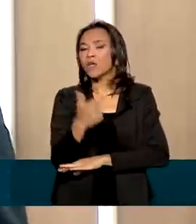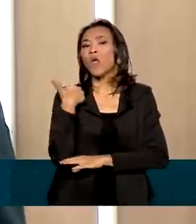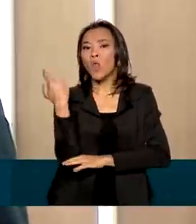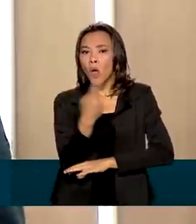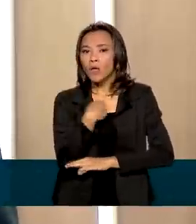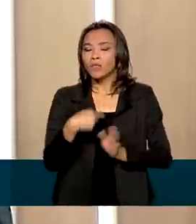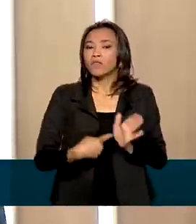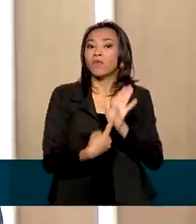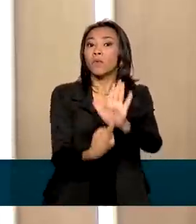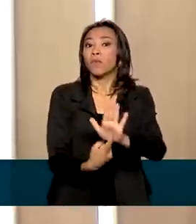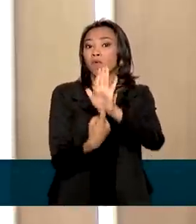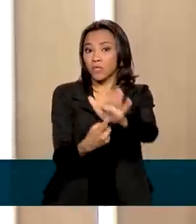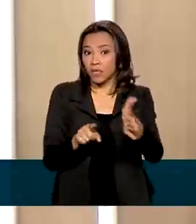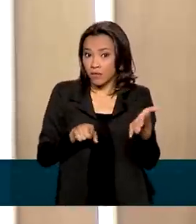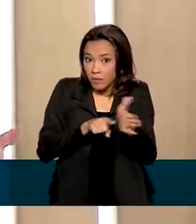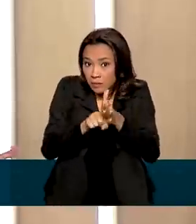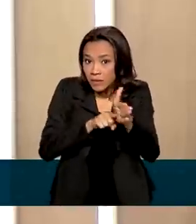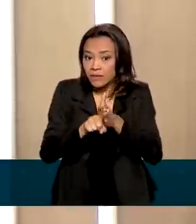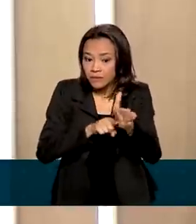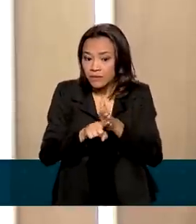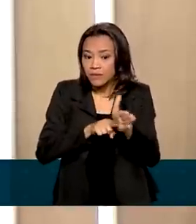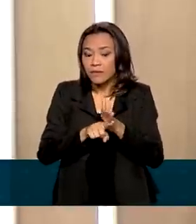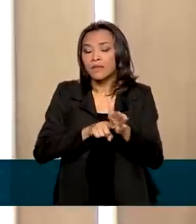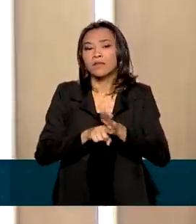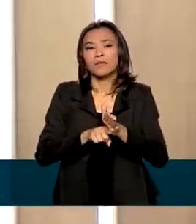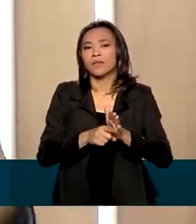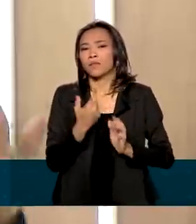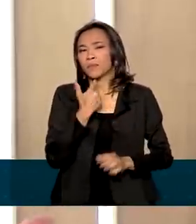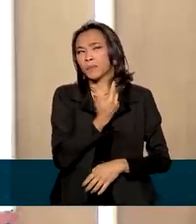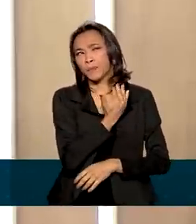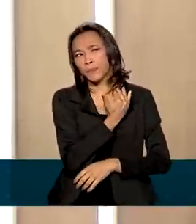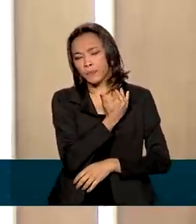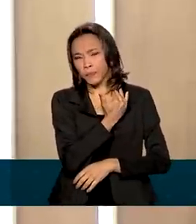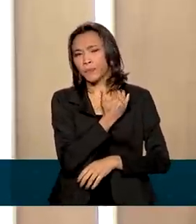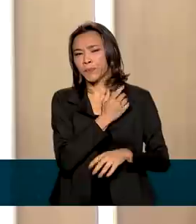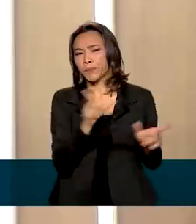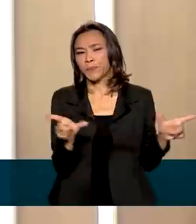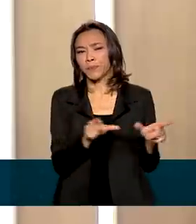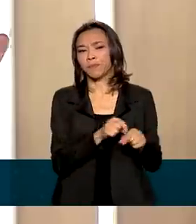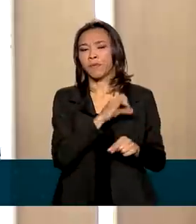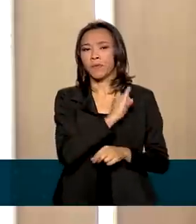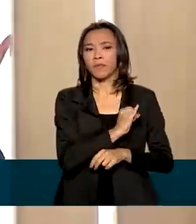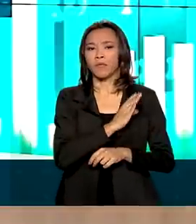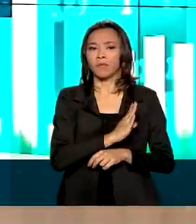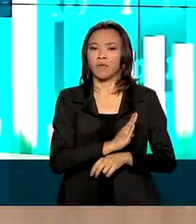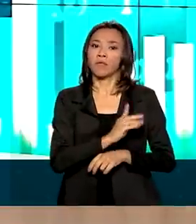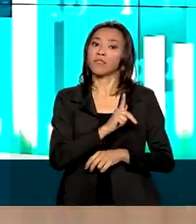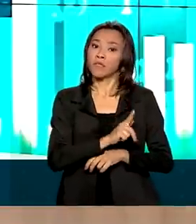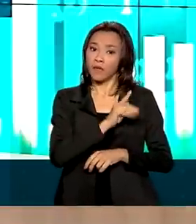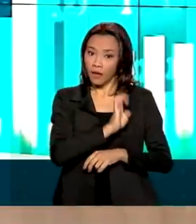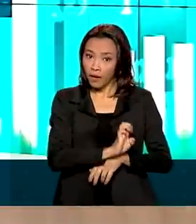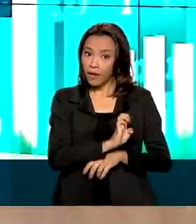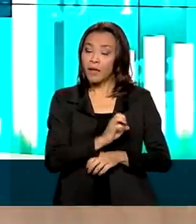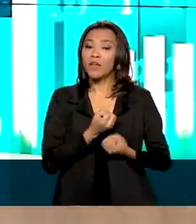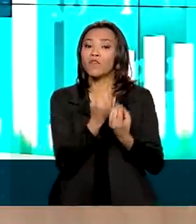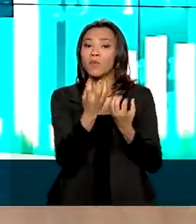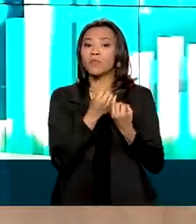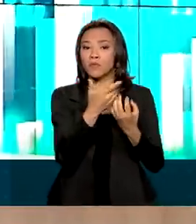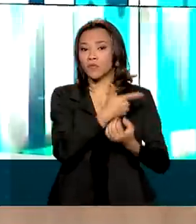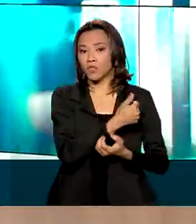números para compartilhar com você, telespectador, de uma pesquisa recente, recém-publicada pelo IBGE, com dados de 2019.